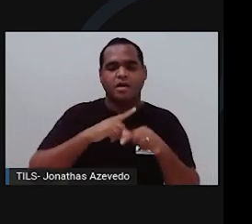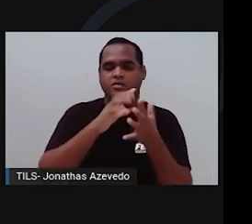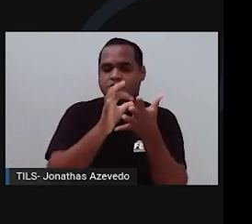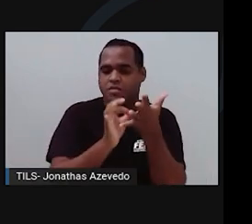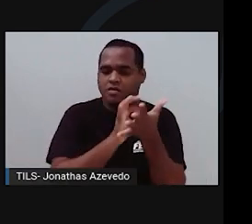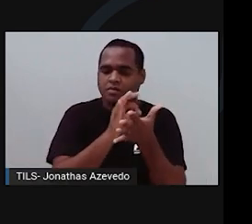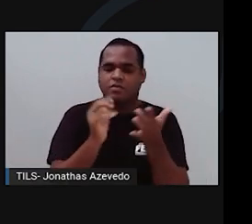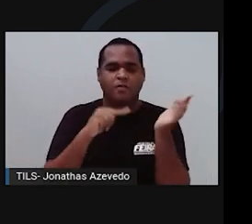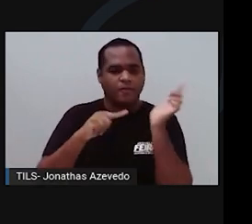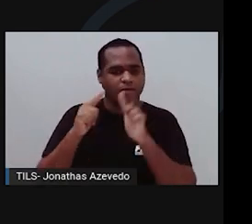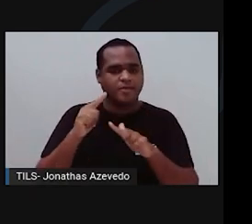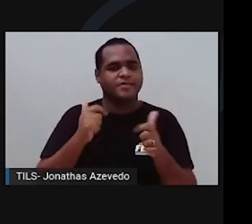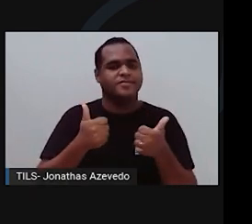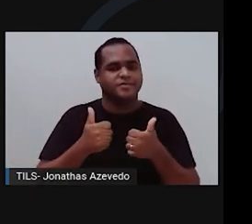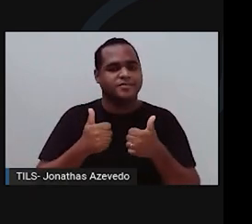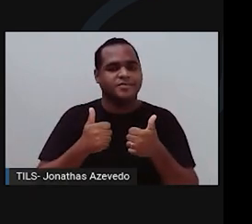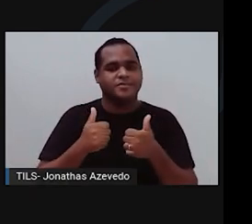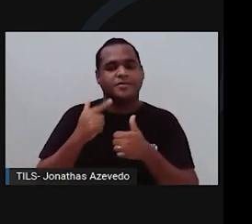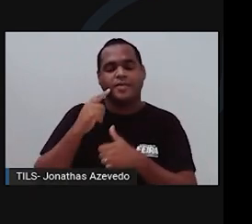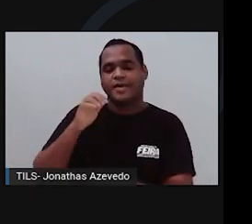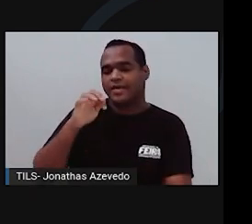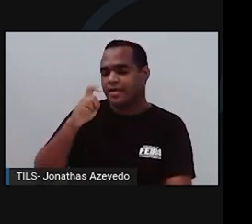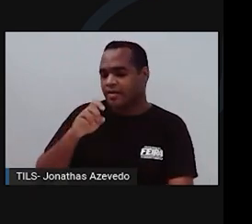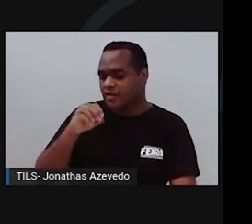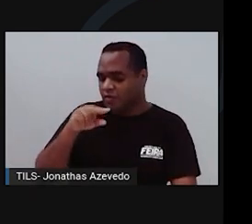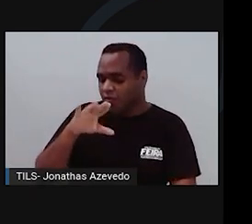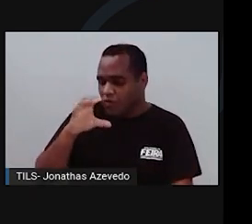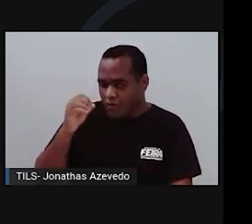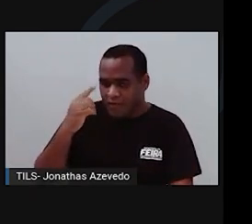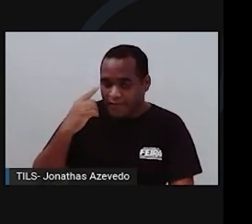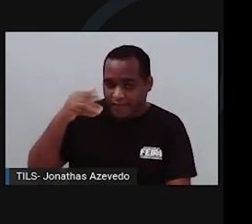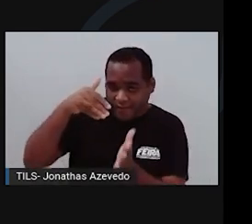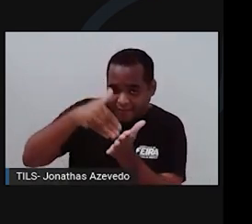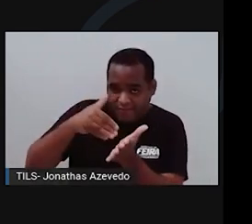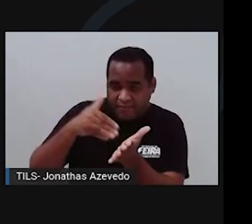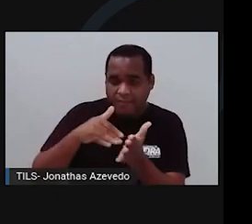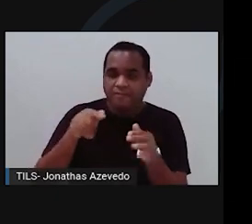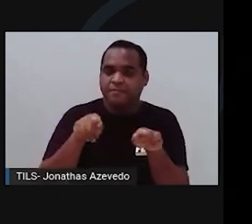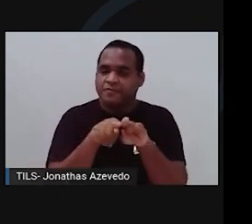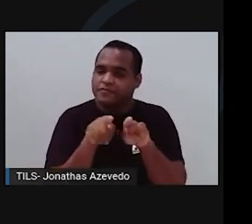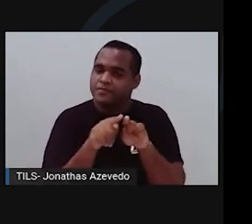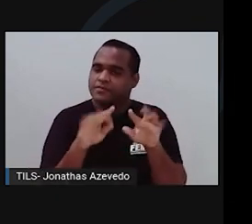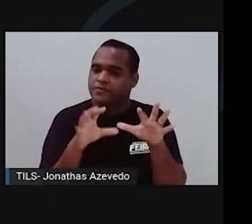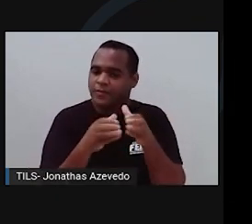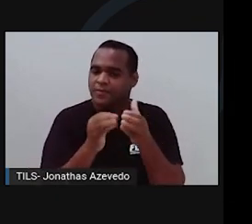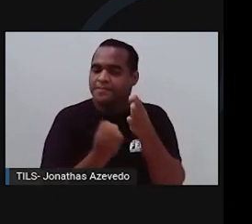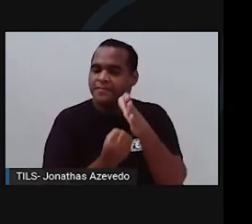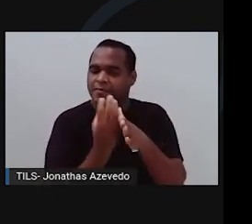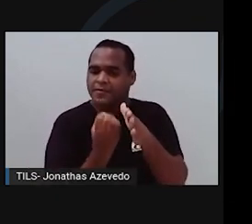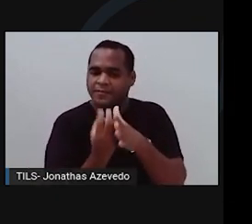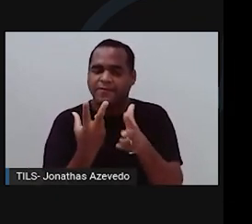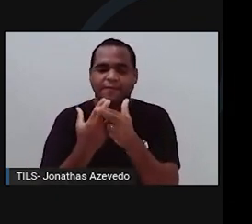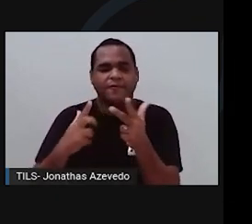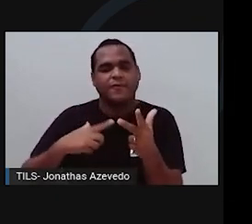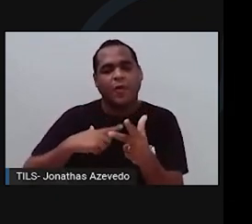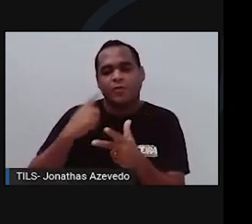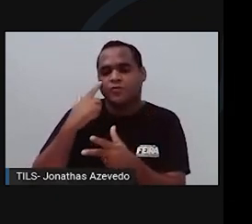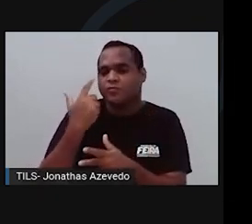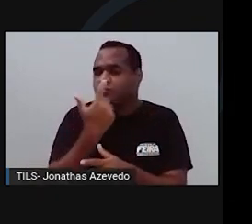retina. Os axônios das últimas células dessa camada agrupam-se dando origem aos nervos óticos.